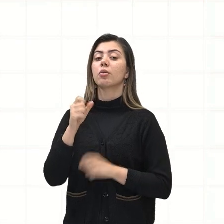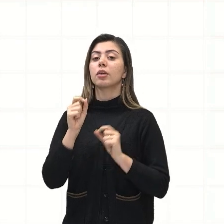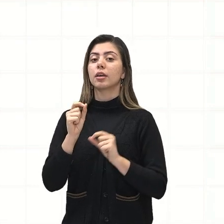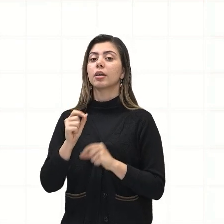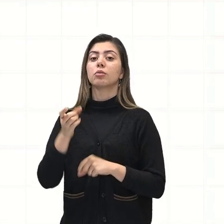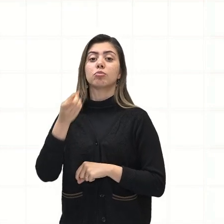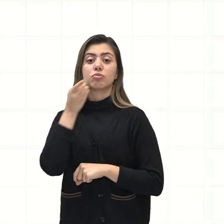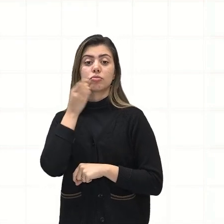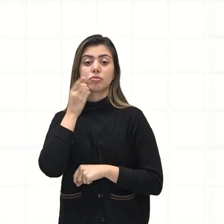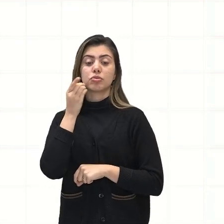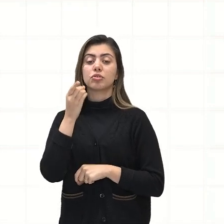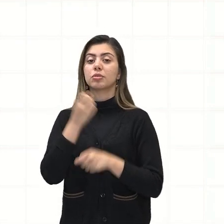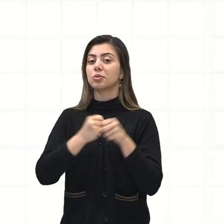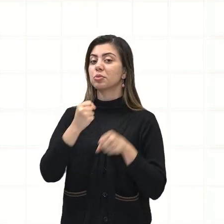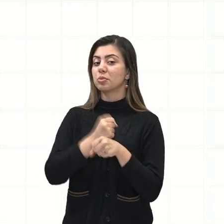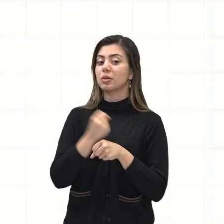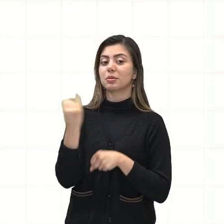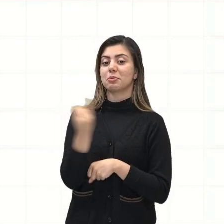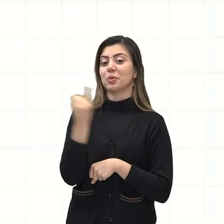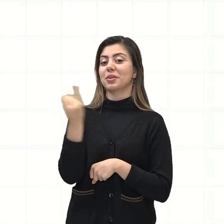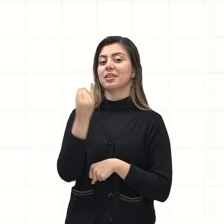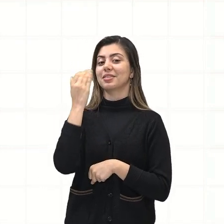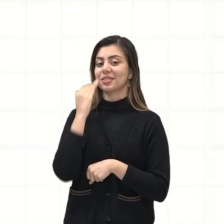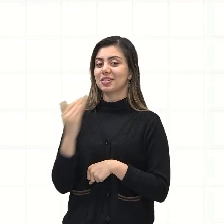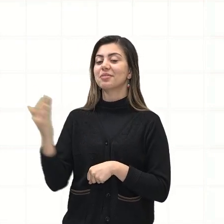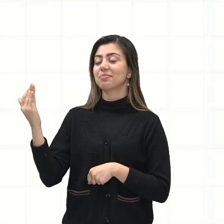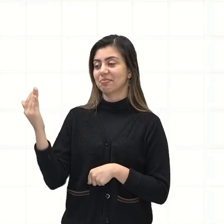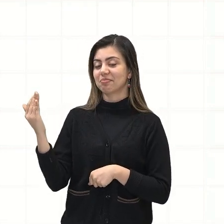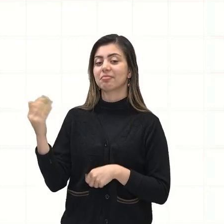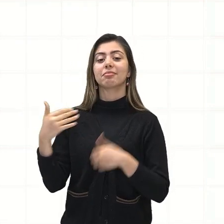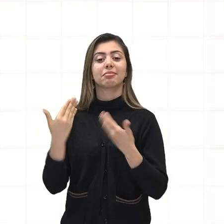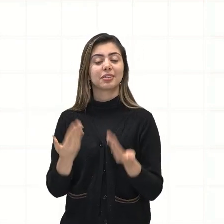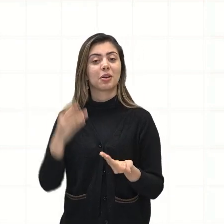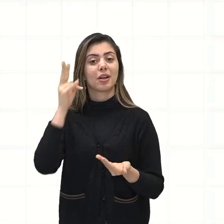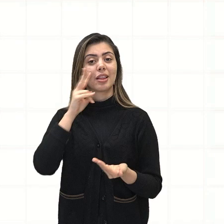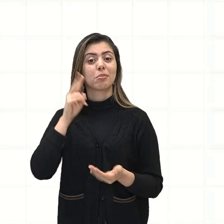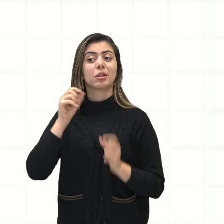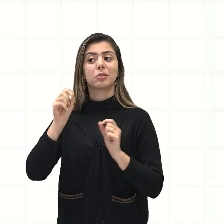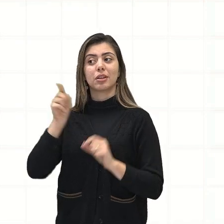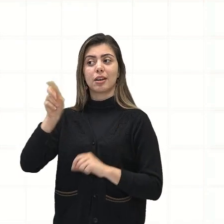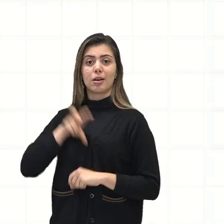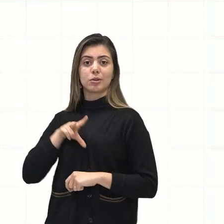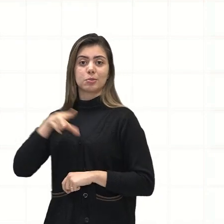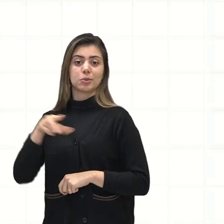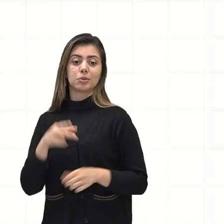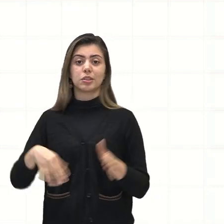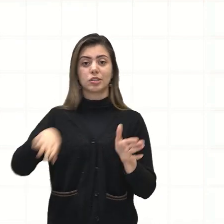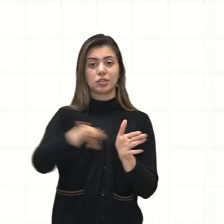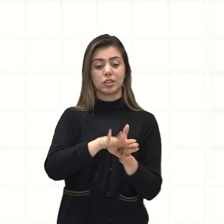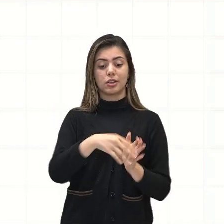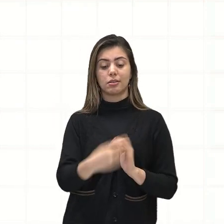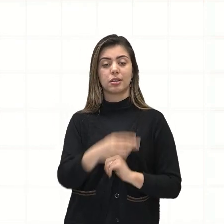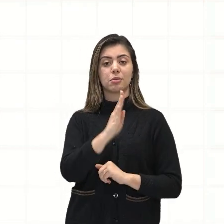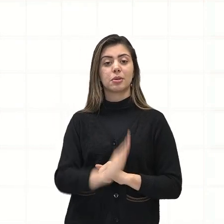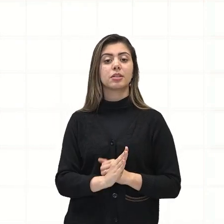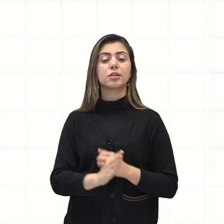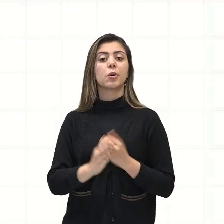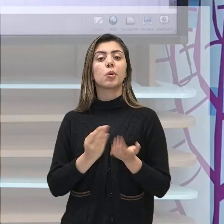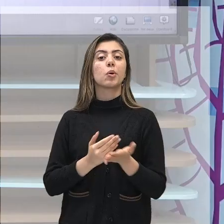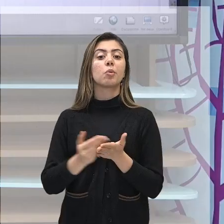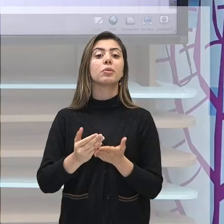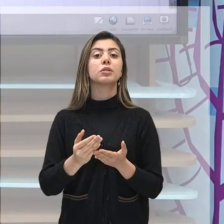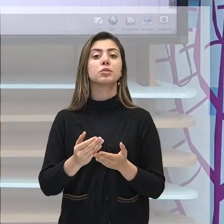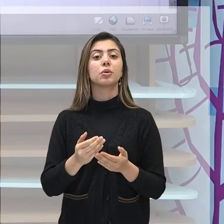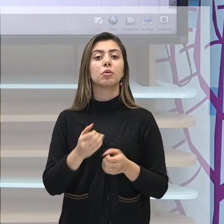Lembrando que a chegada dos colonos portugueses ao Brasil ocorre a partir de